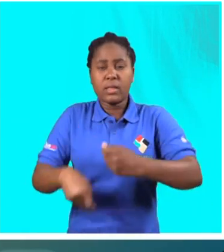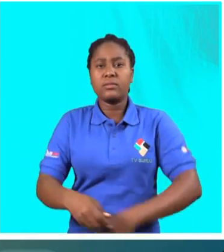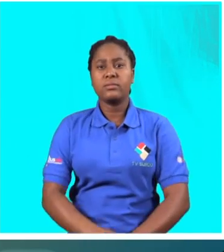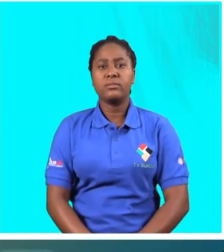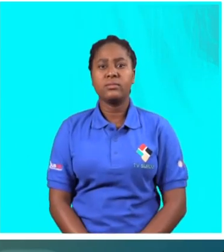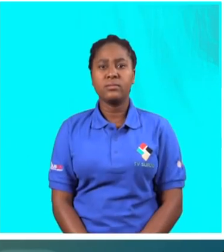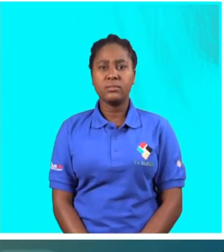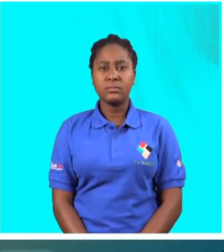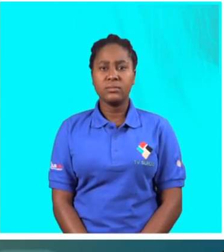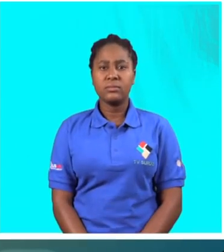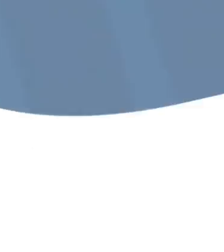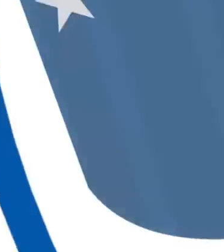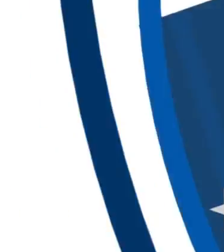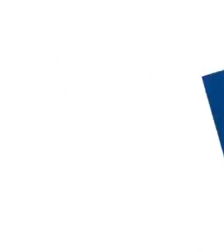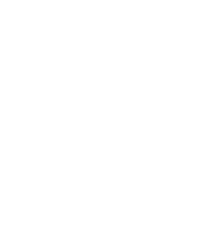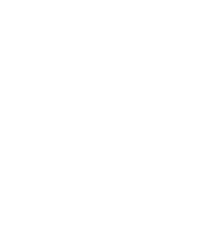Matola.